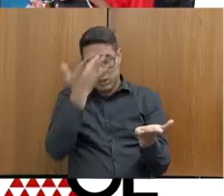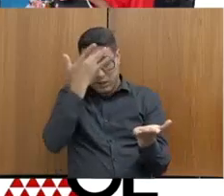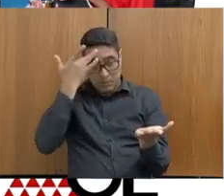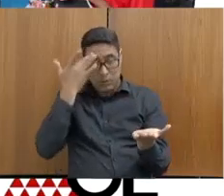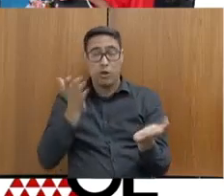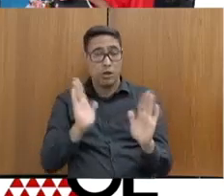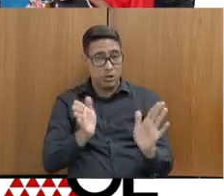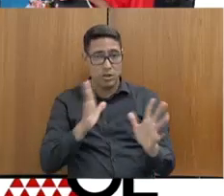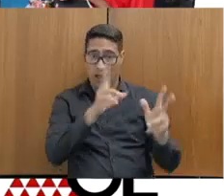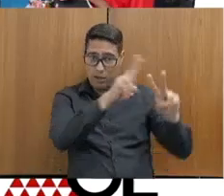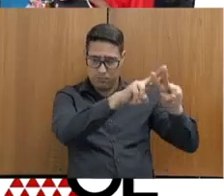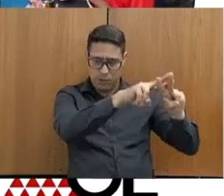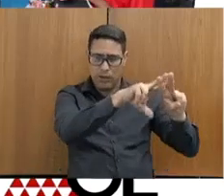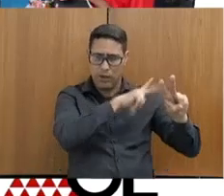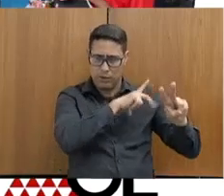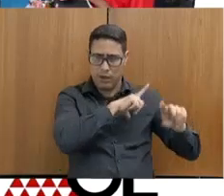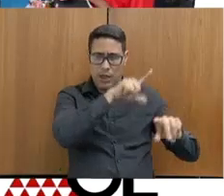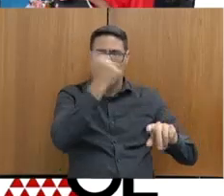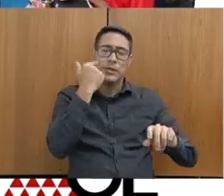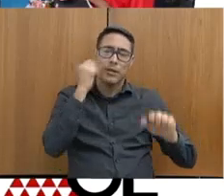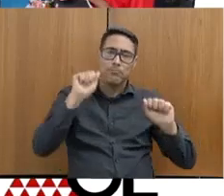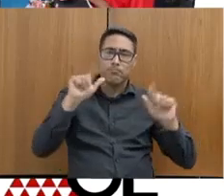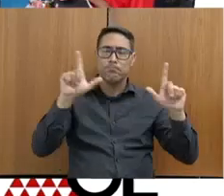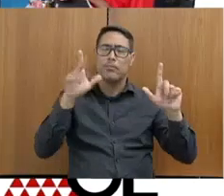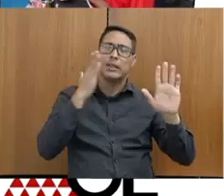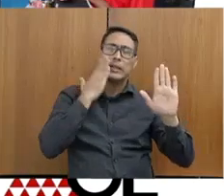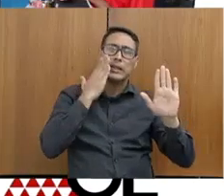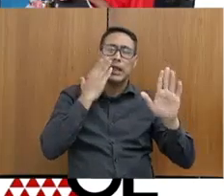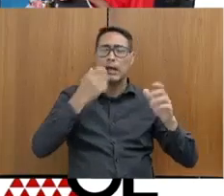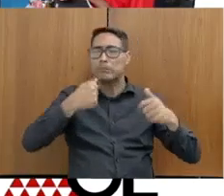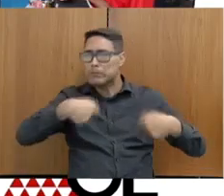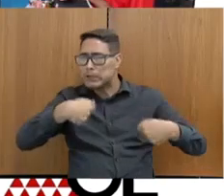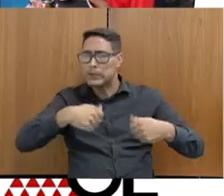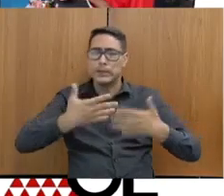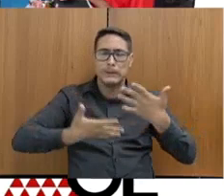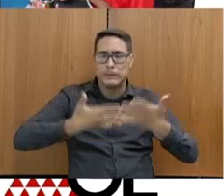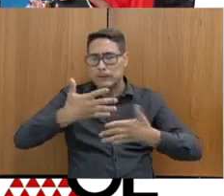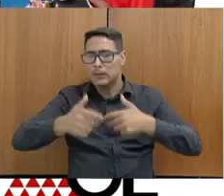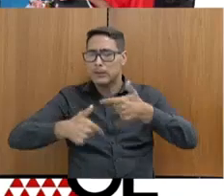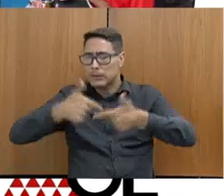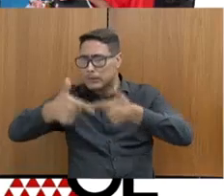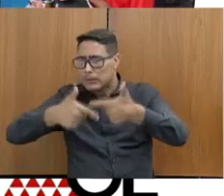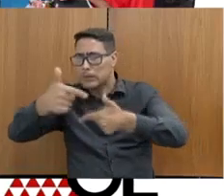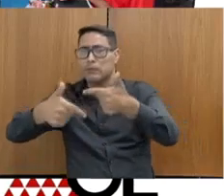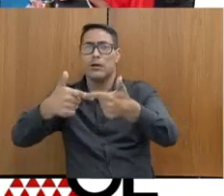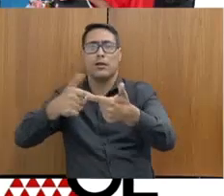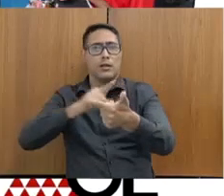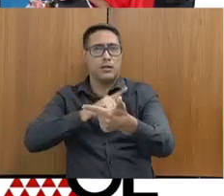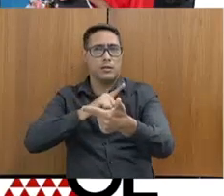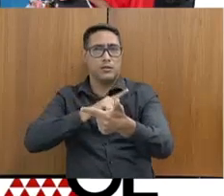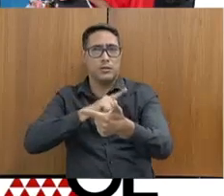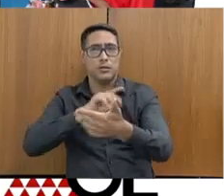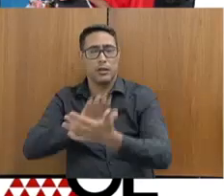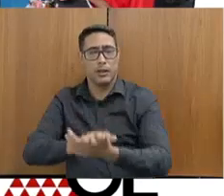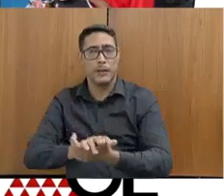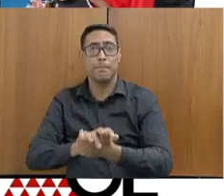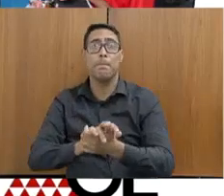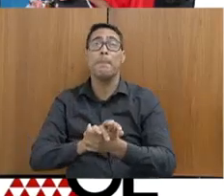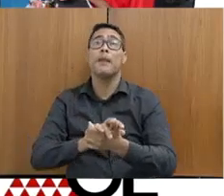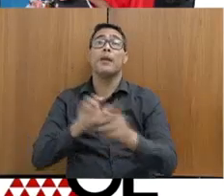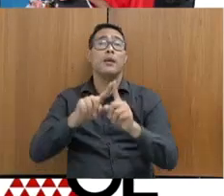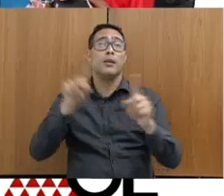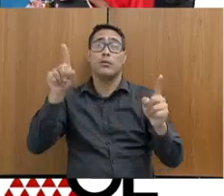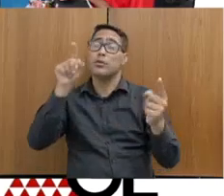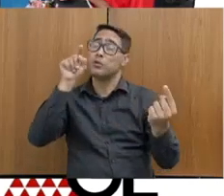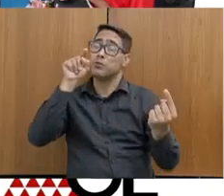importante que você tenha um terço, se reverte para o preso, um terço em termos de peculio. E isso